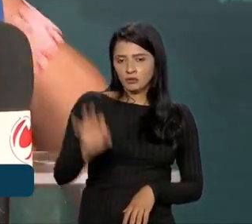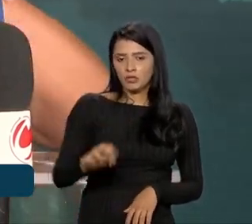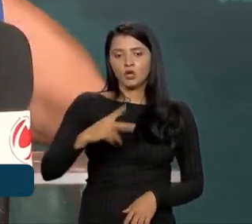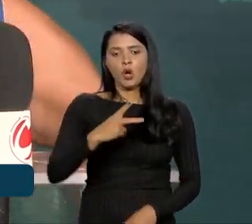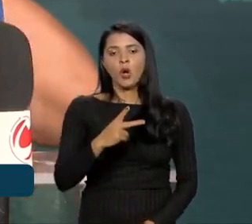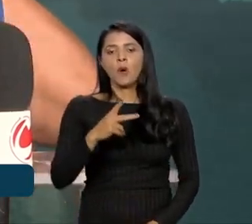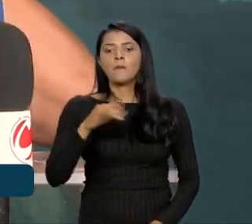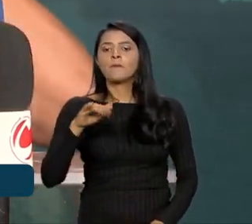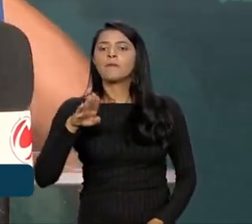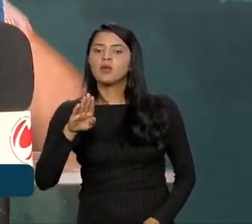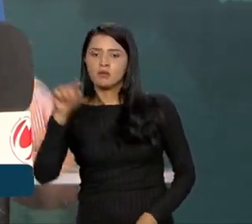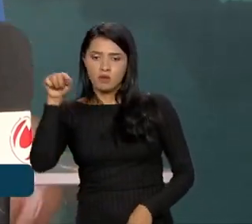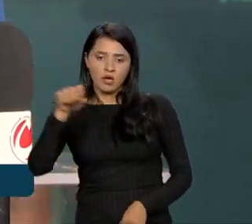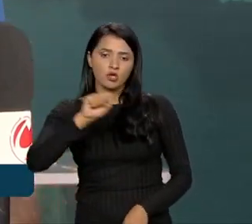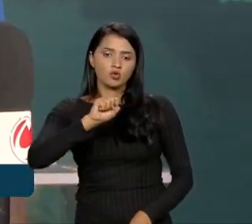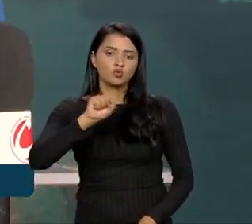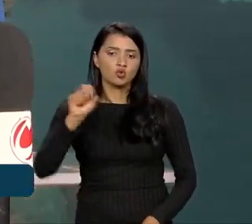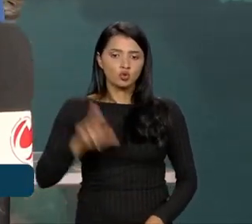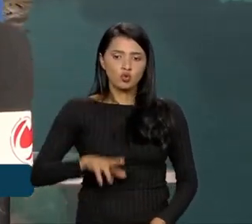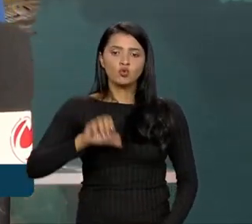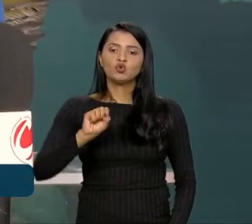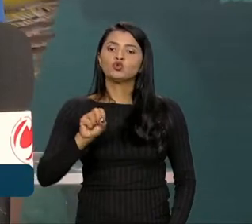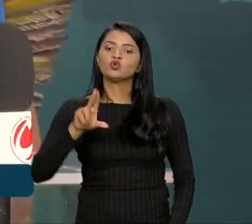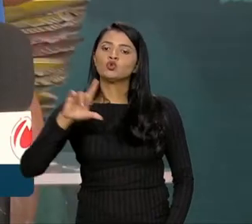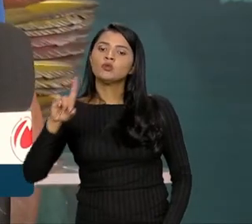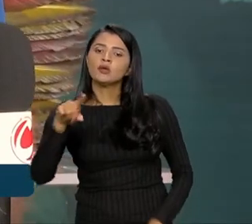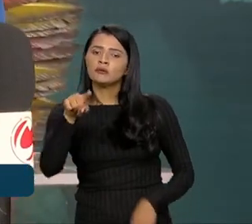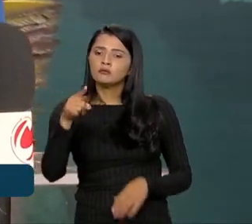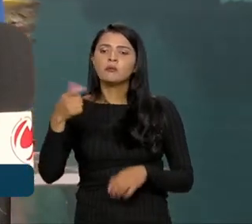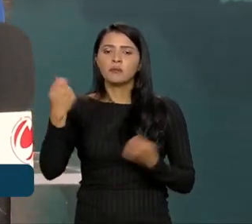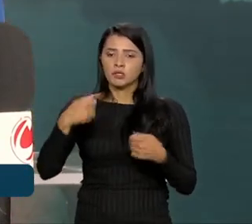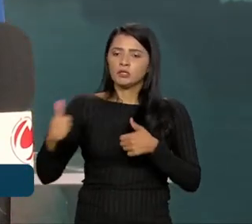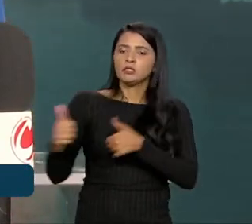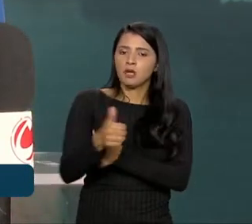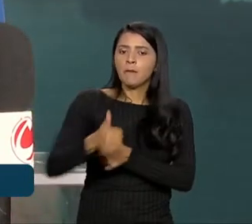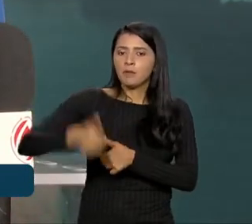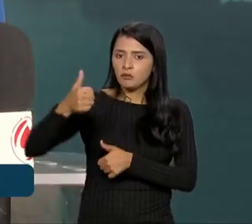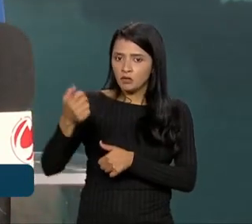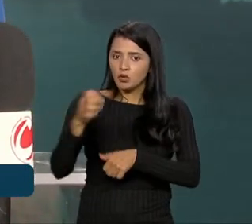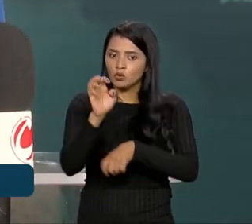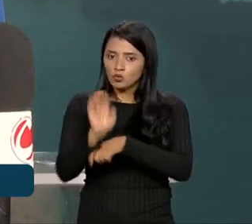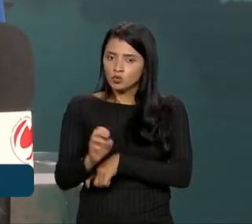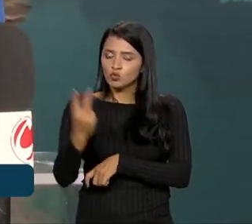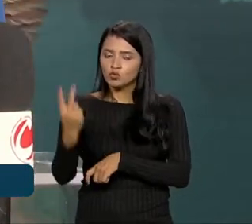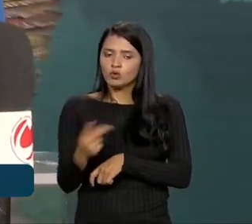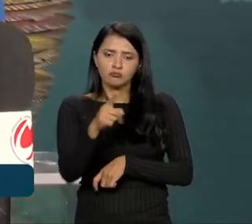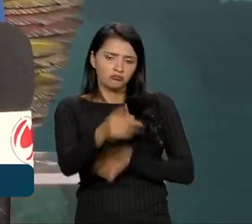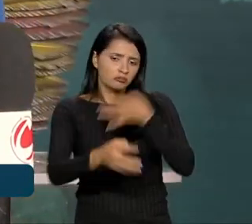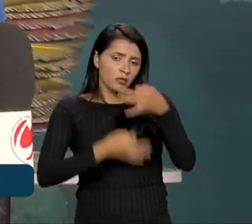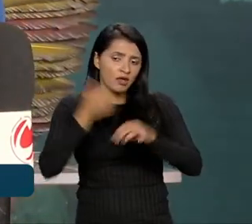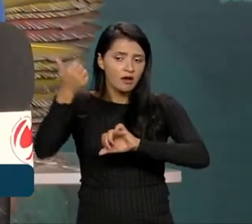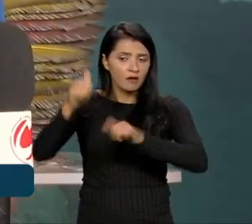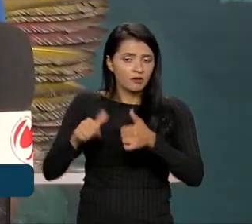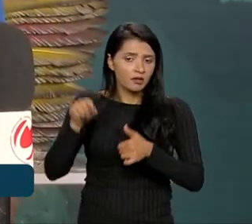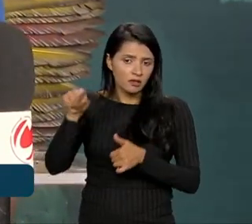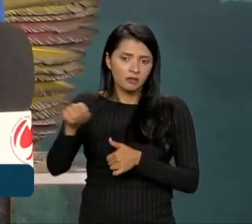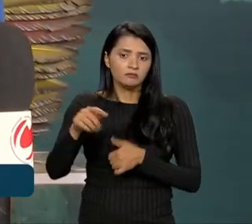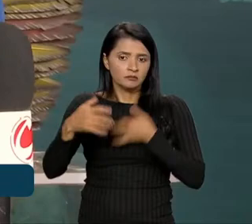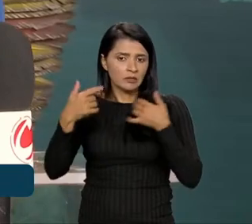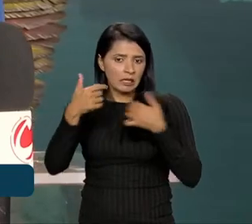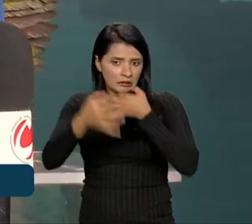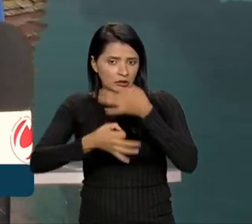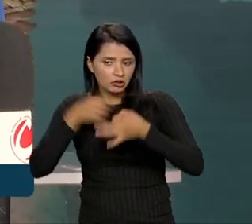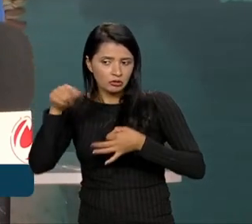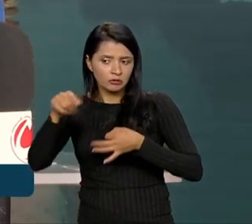sul e sudeste e que esses estados deveriam ter protagonismo. Como que a senhora avalia essa declaração do governador, que está sendo muito criticada, inclusive se é uma nota agora dos